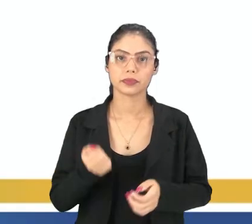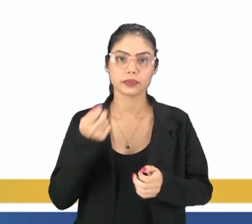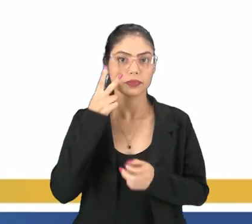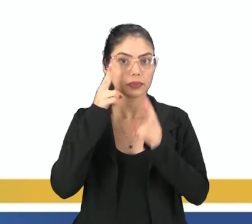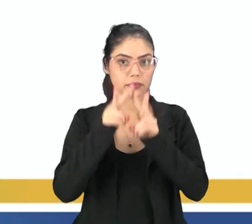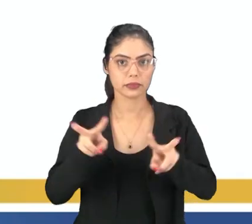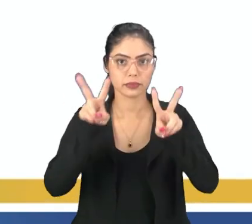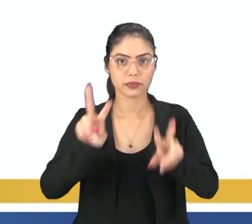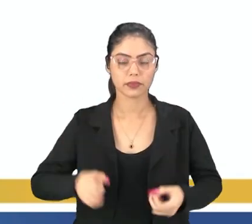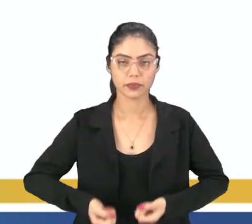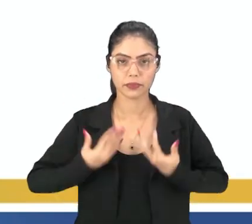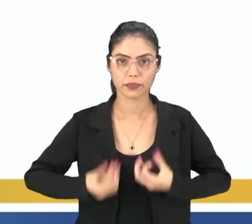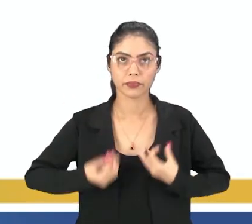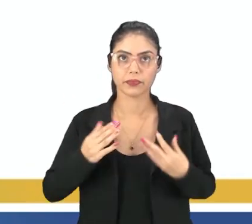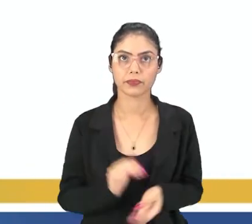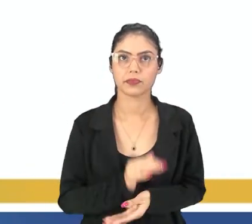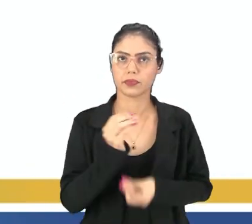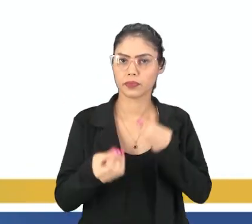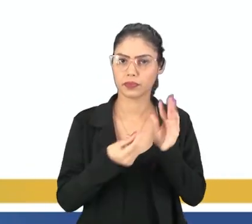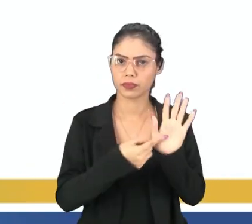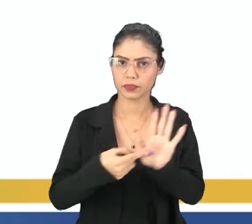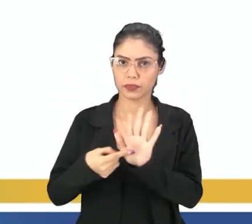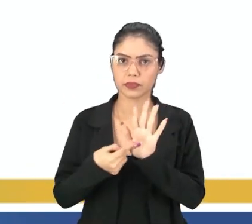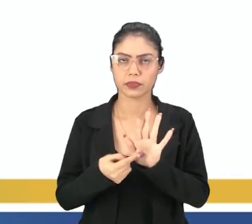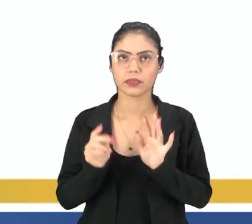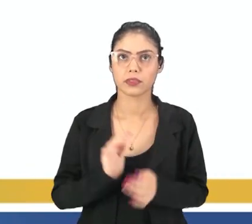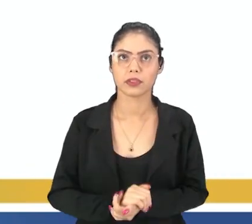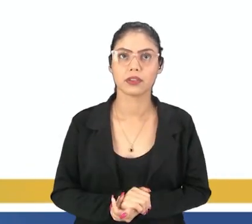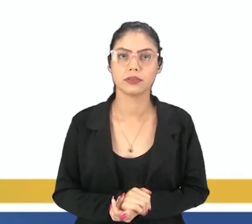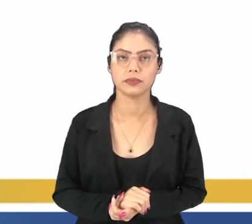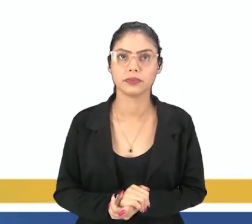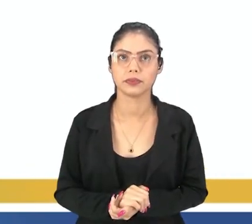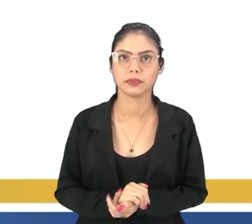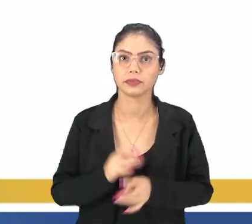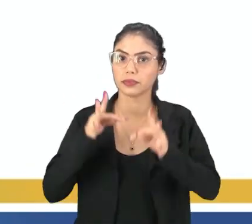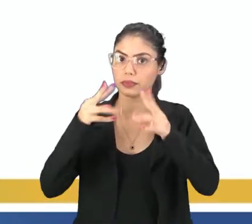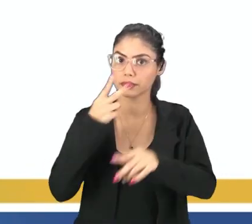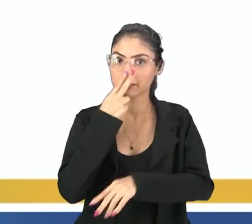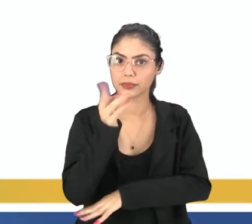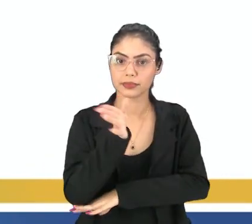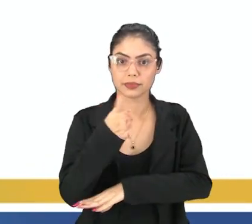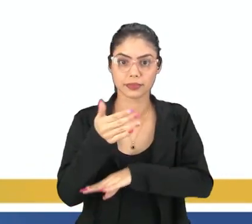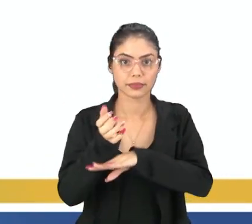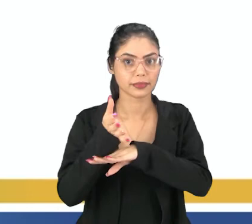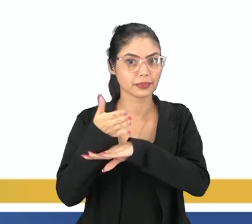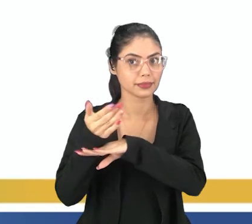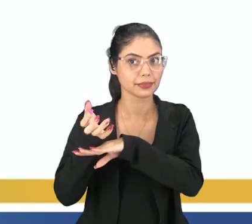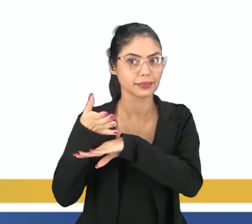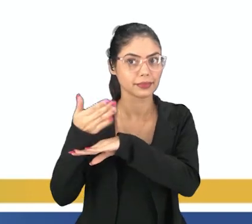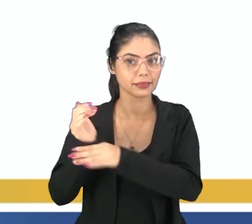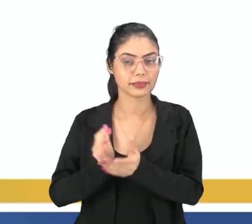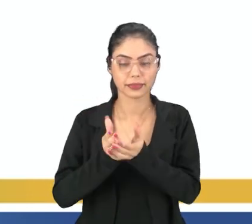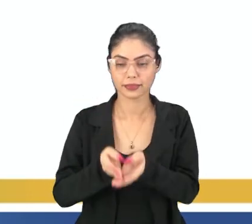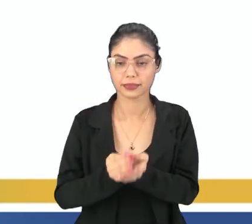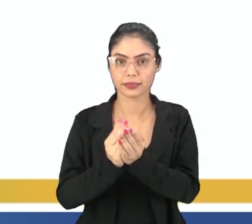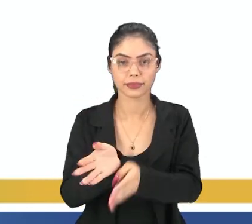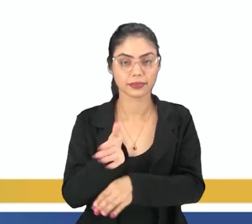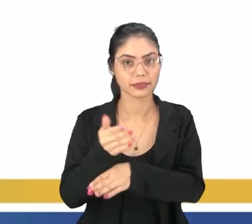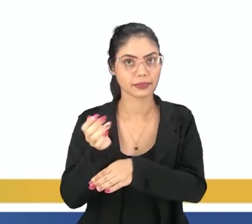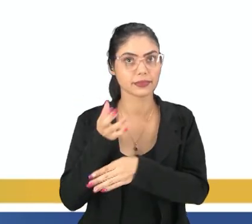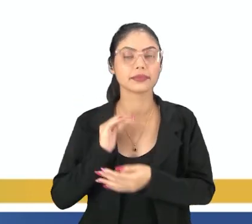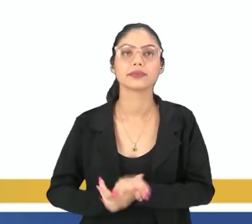visual Olha só o formato dele Totalmente parece um barquinho, né? E é um